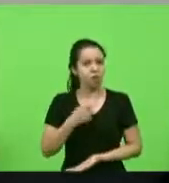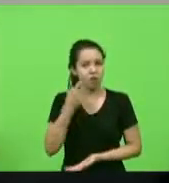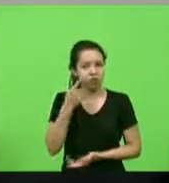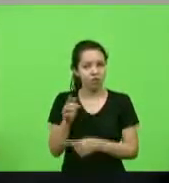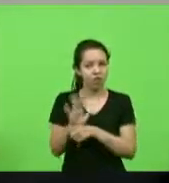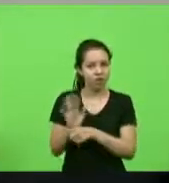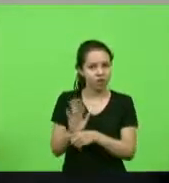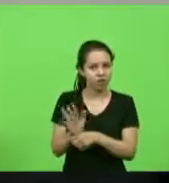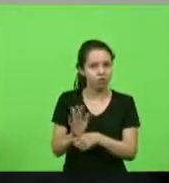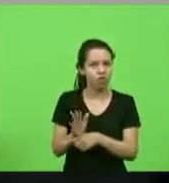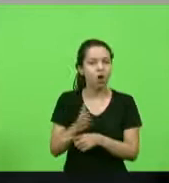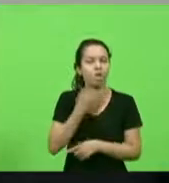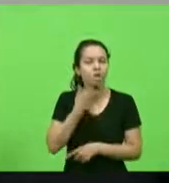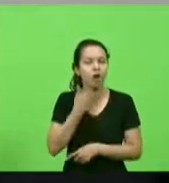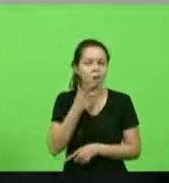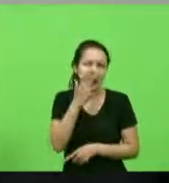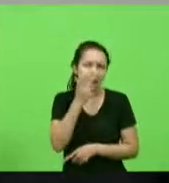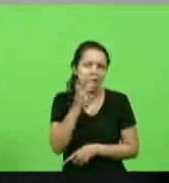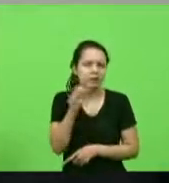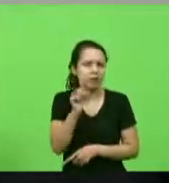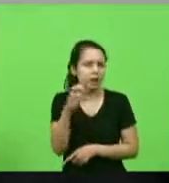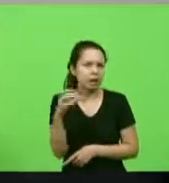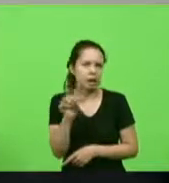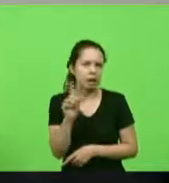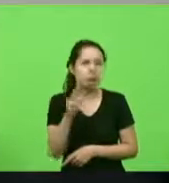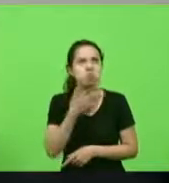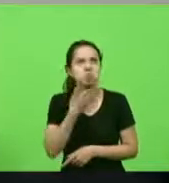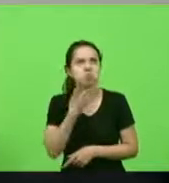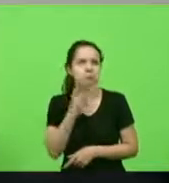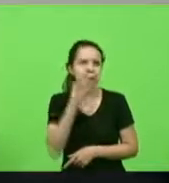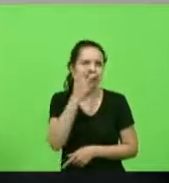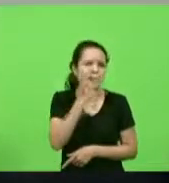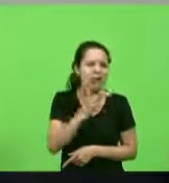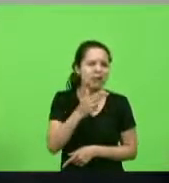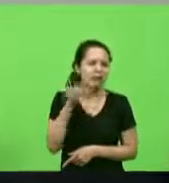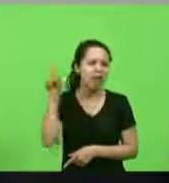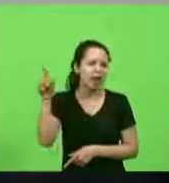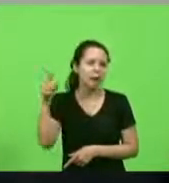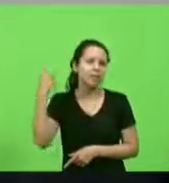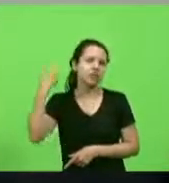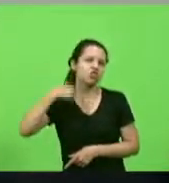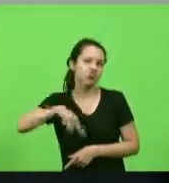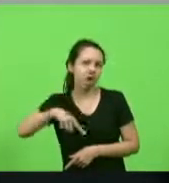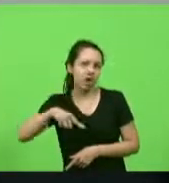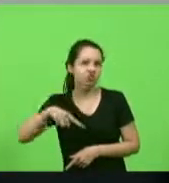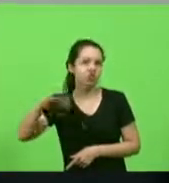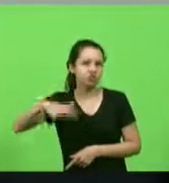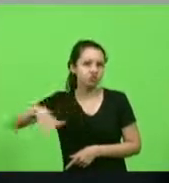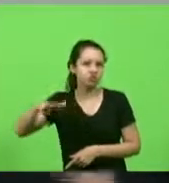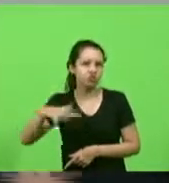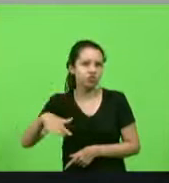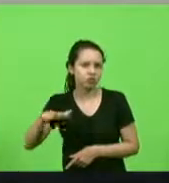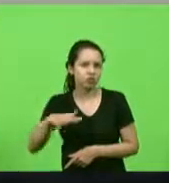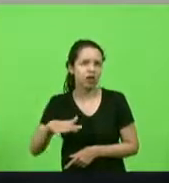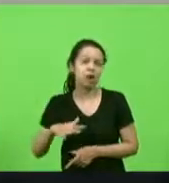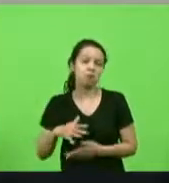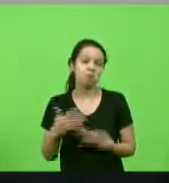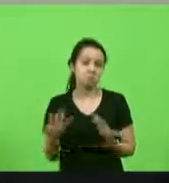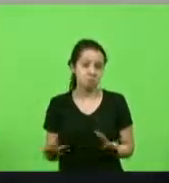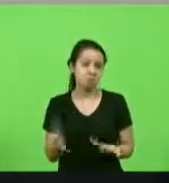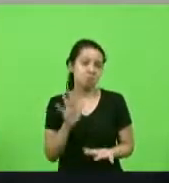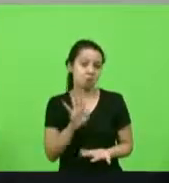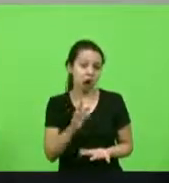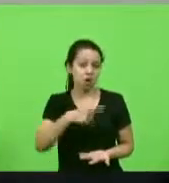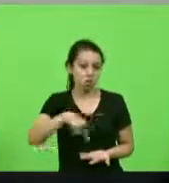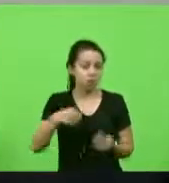não é de Santa Catarina o sotaque parece que é de Minas Gerais o pessoal que ele tem um sotaque diferenciado mas nós precisamos